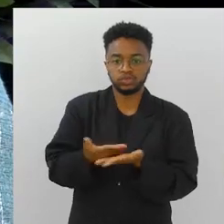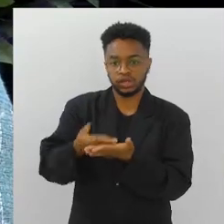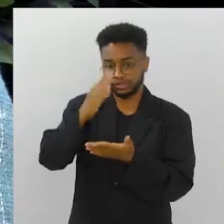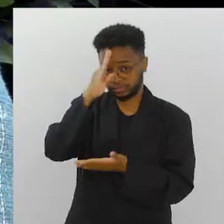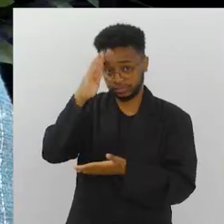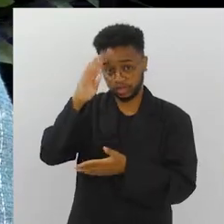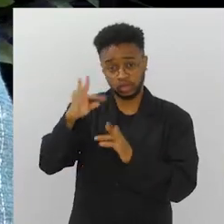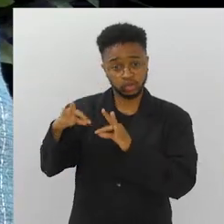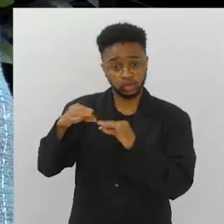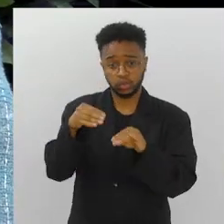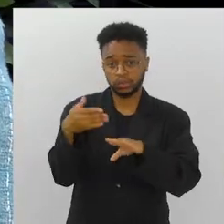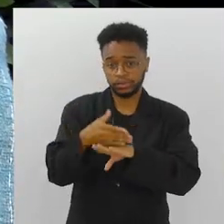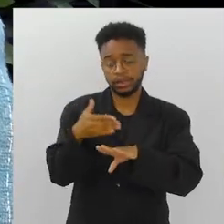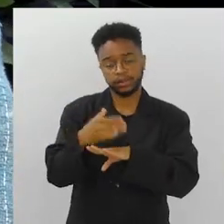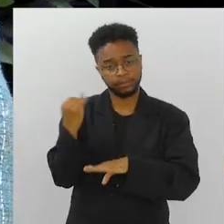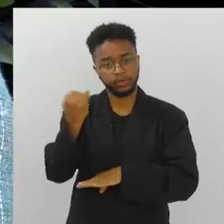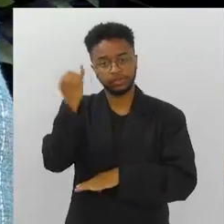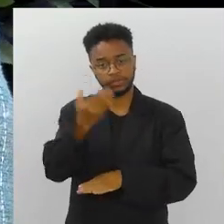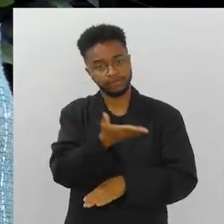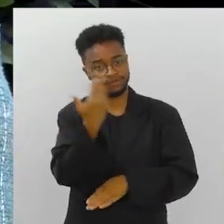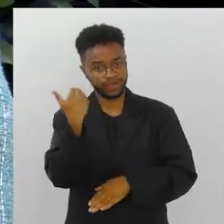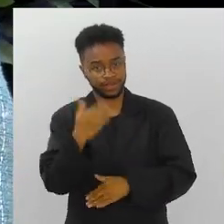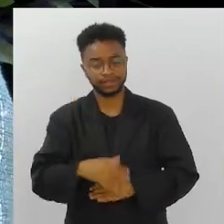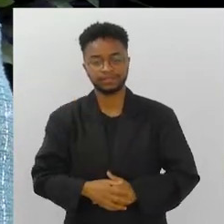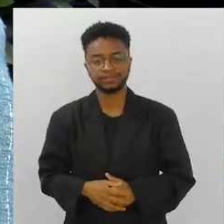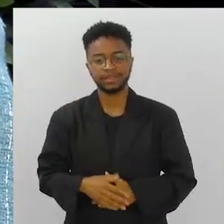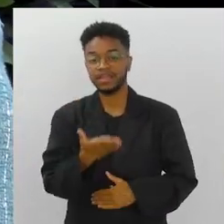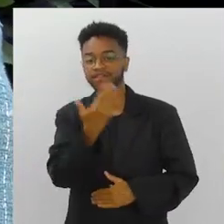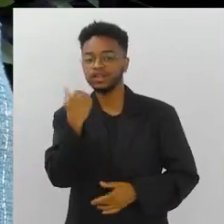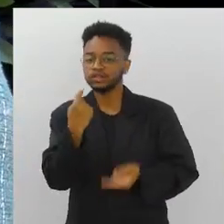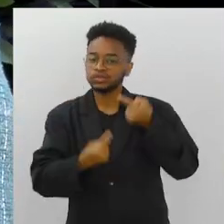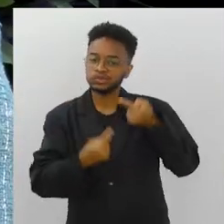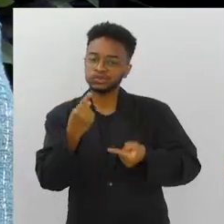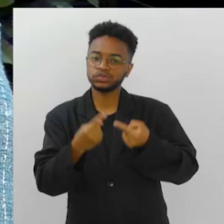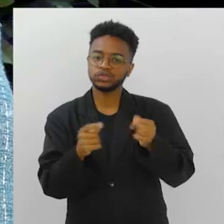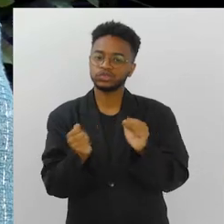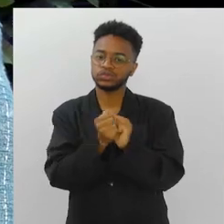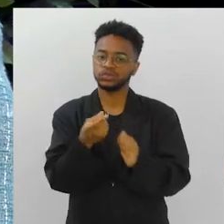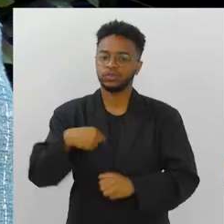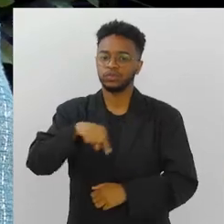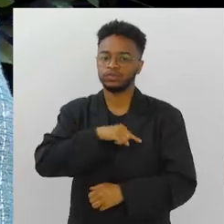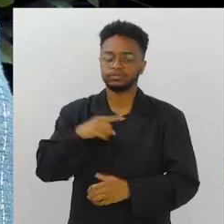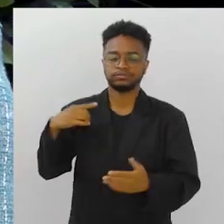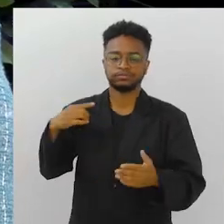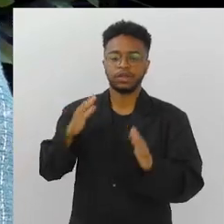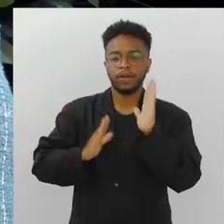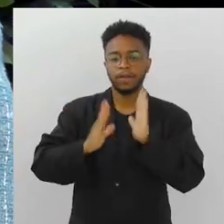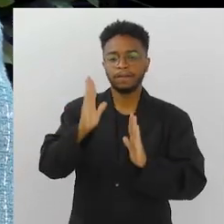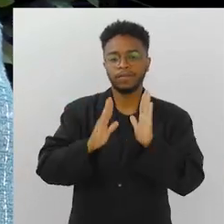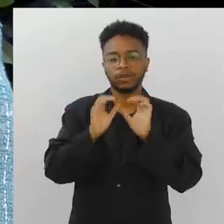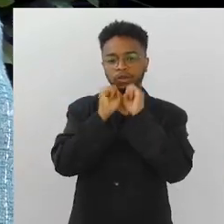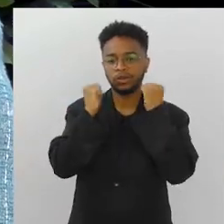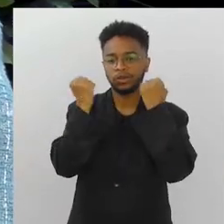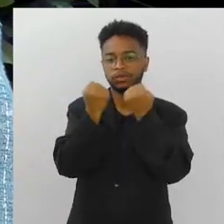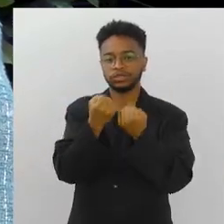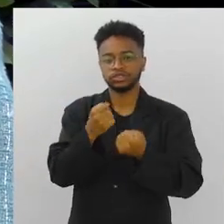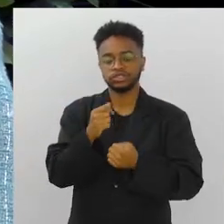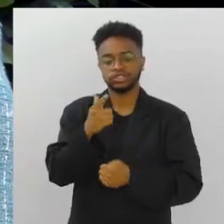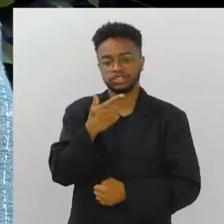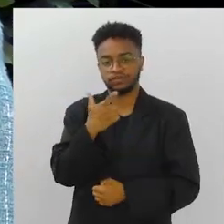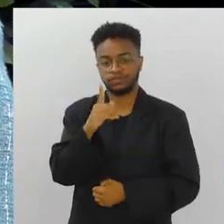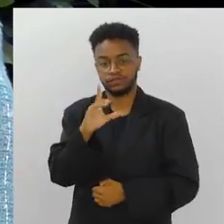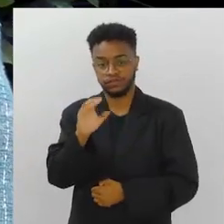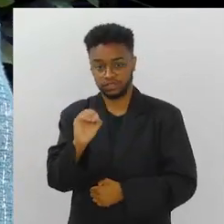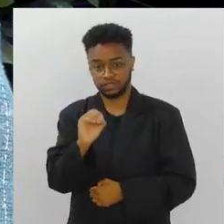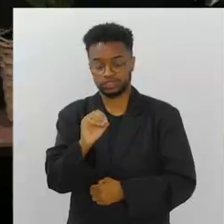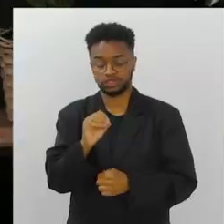acadêmicos, todos estarem participando. Venha discutir com a gente nessa jornada do Fórum